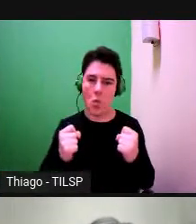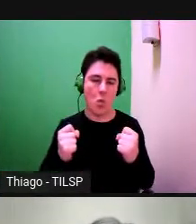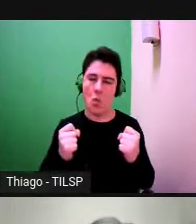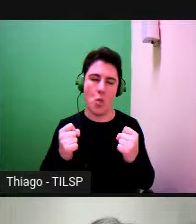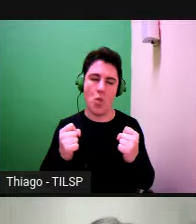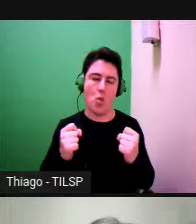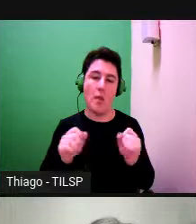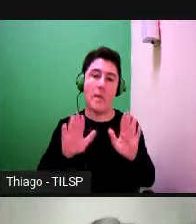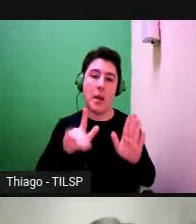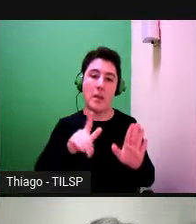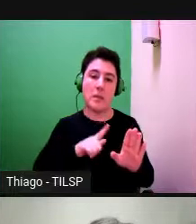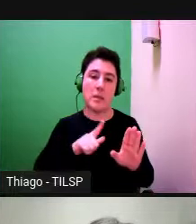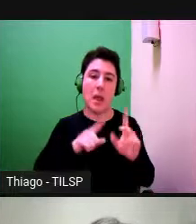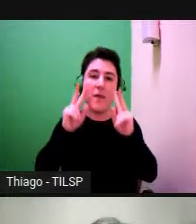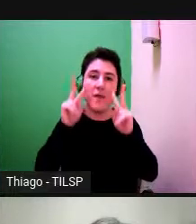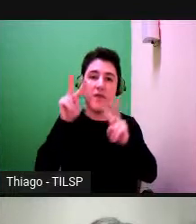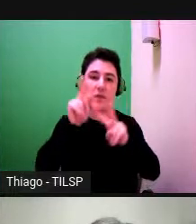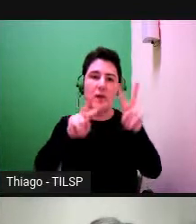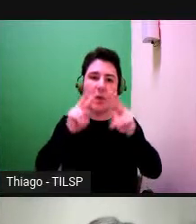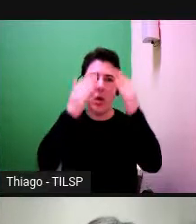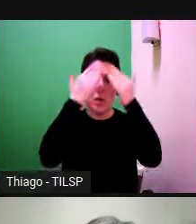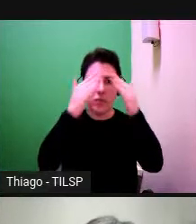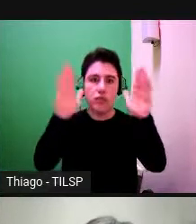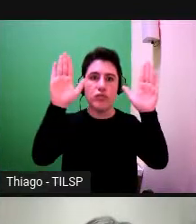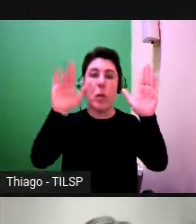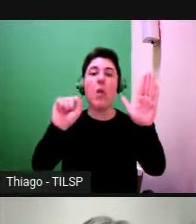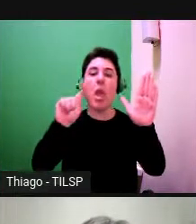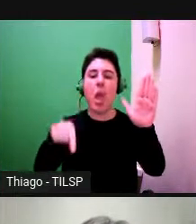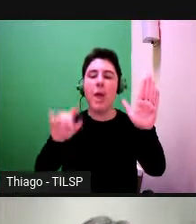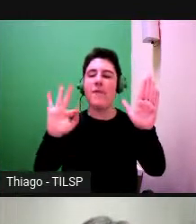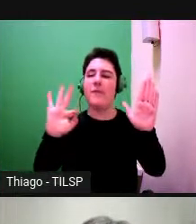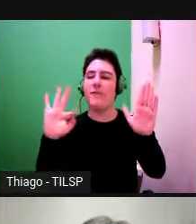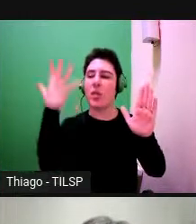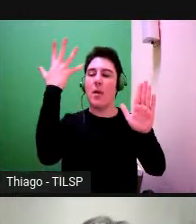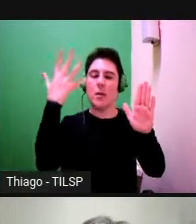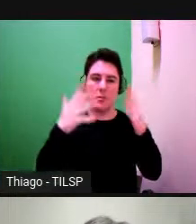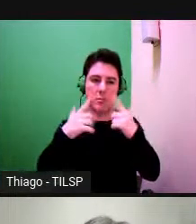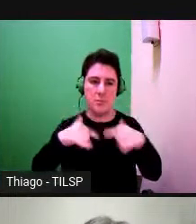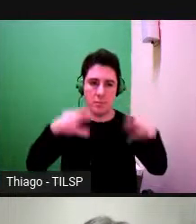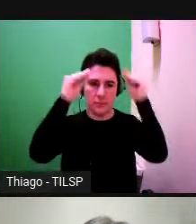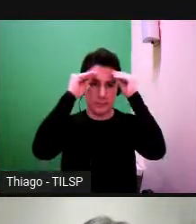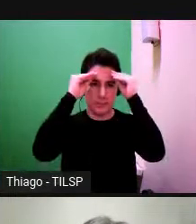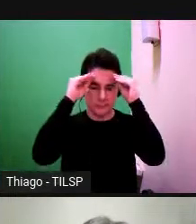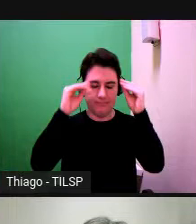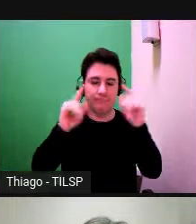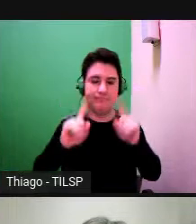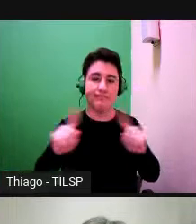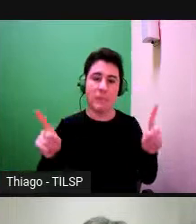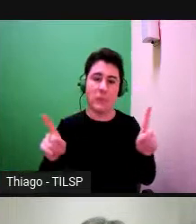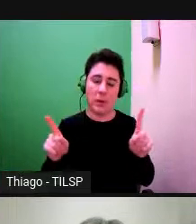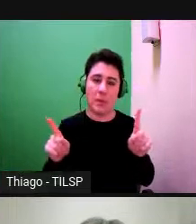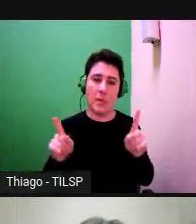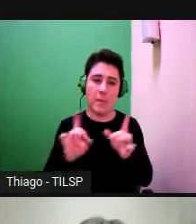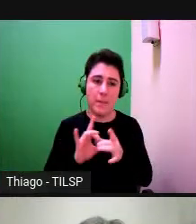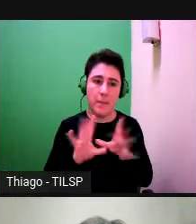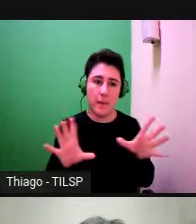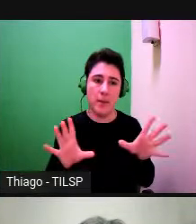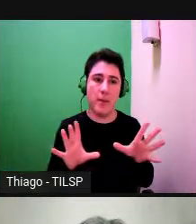ampla e complexa do fenómeno da linguagem exatamente que permite, que